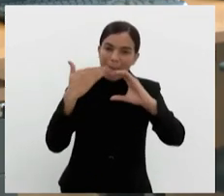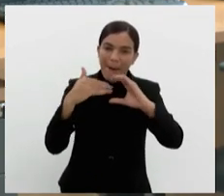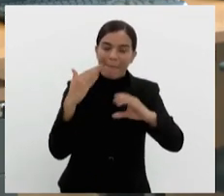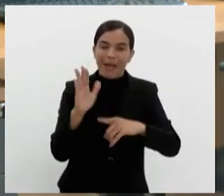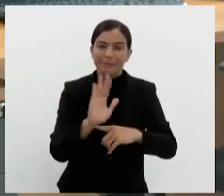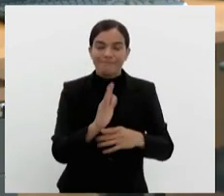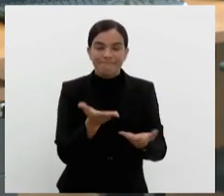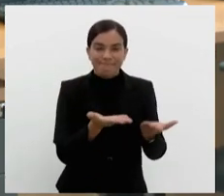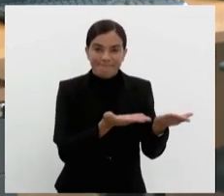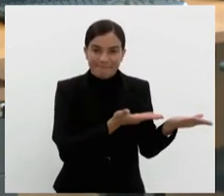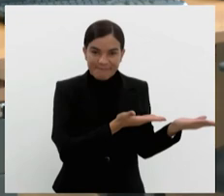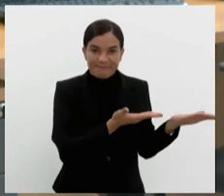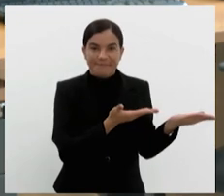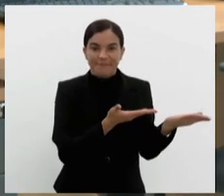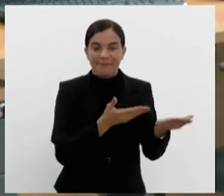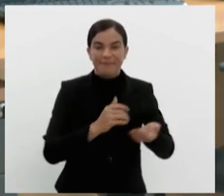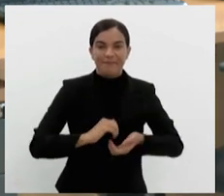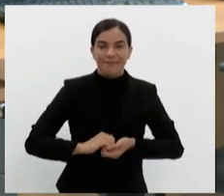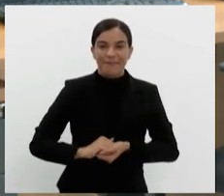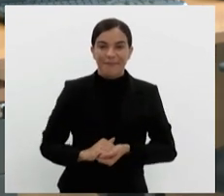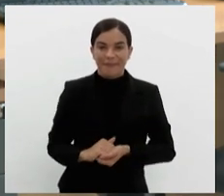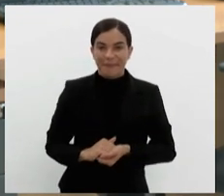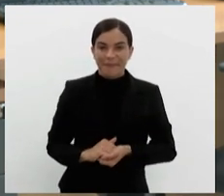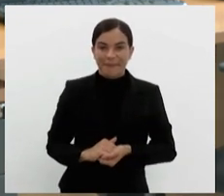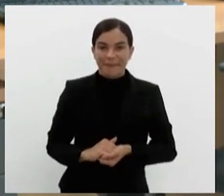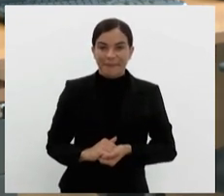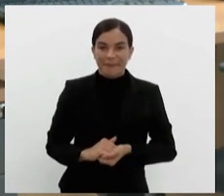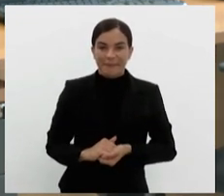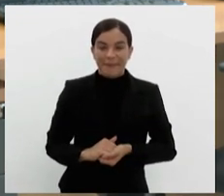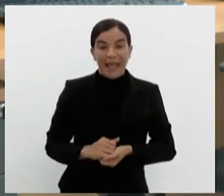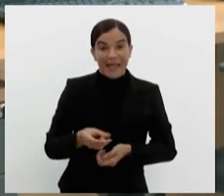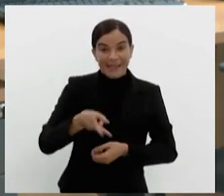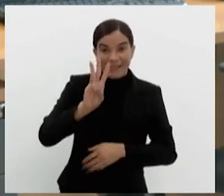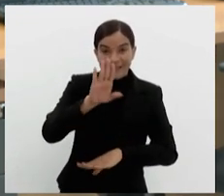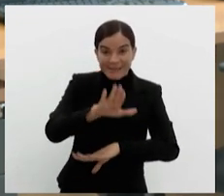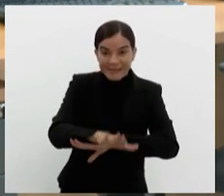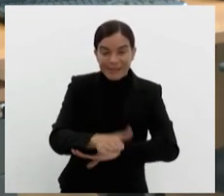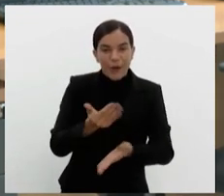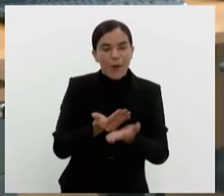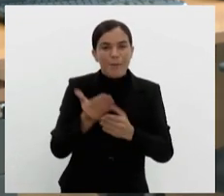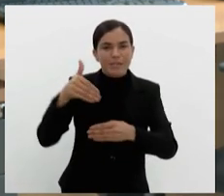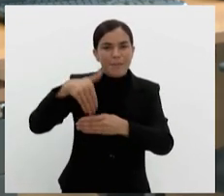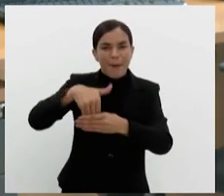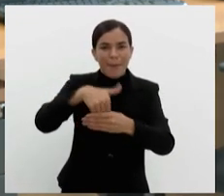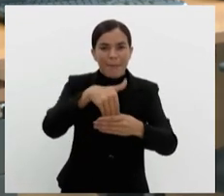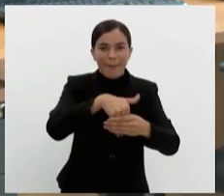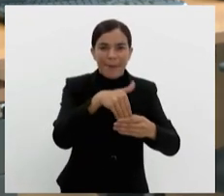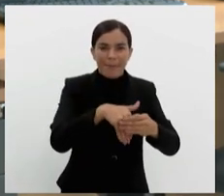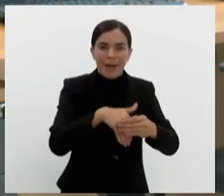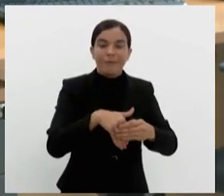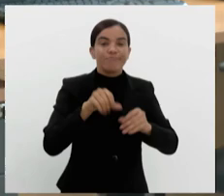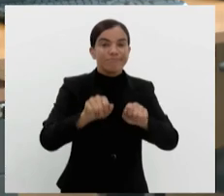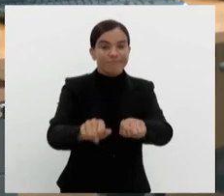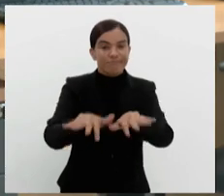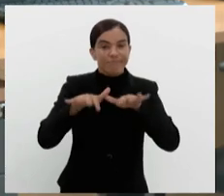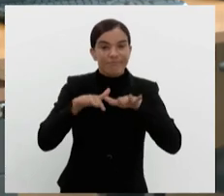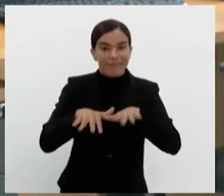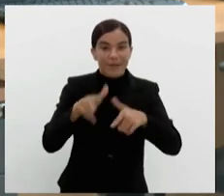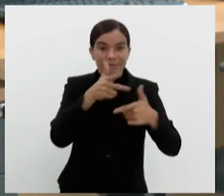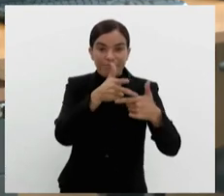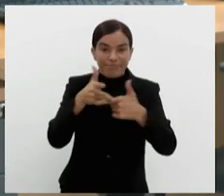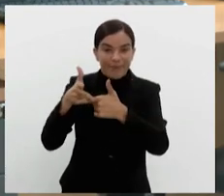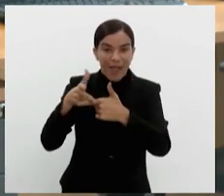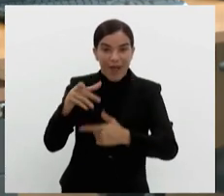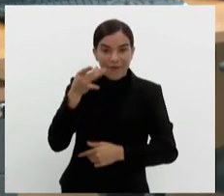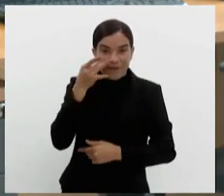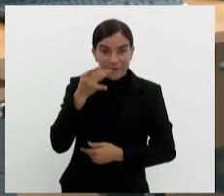.rj.gov.br. Às 3 da tarde, começam as votações no plenário com a transmissão ao vivo